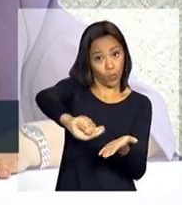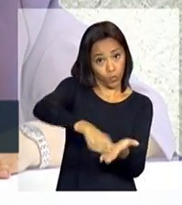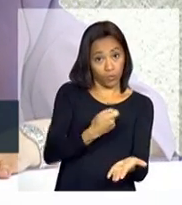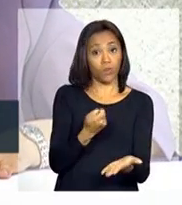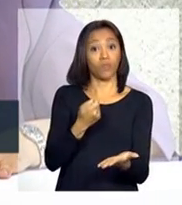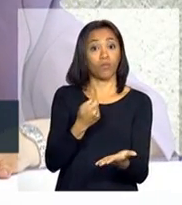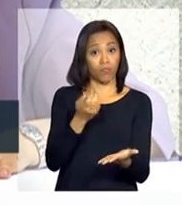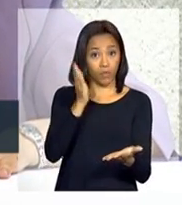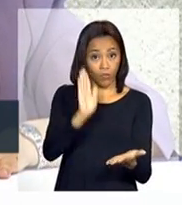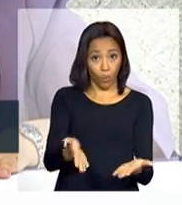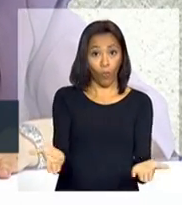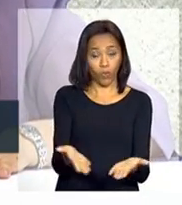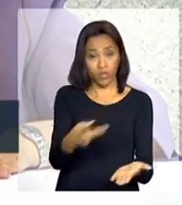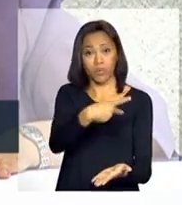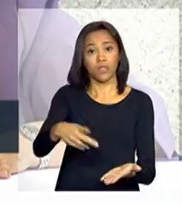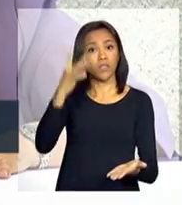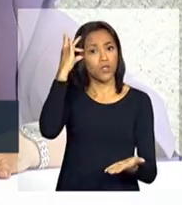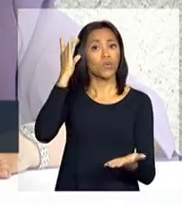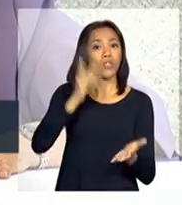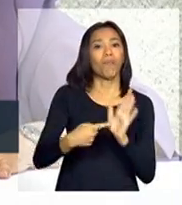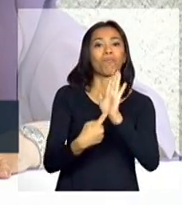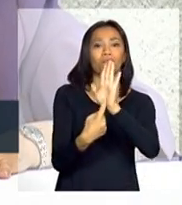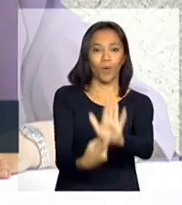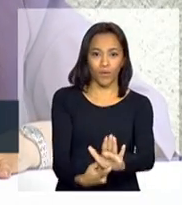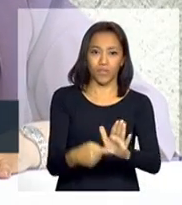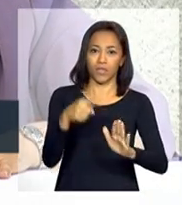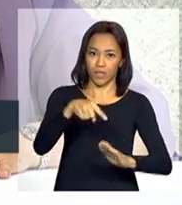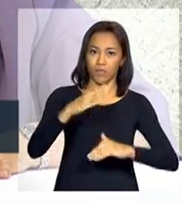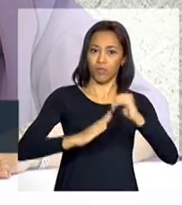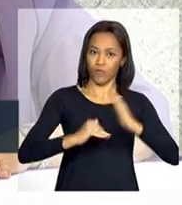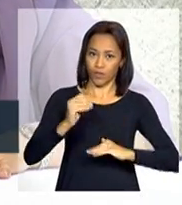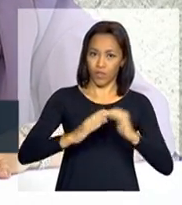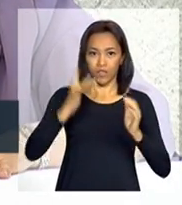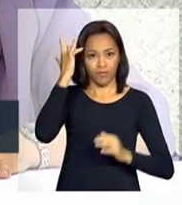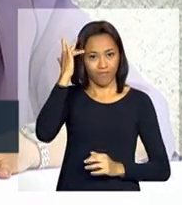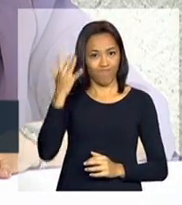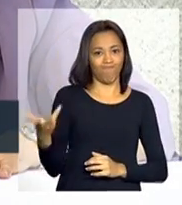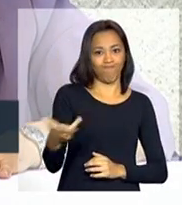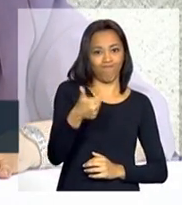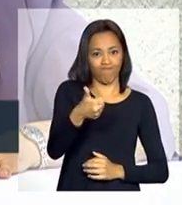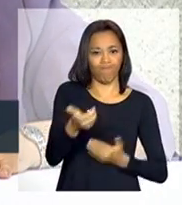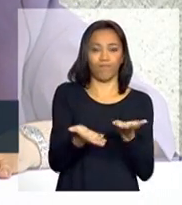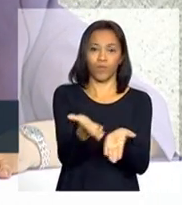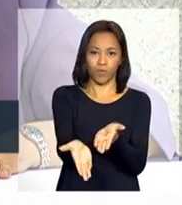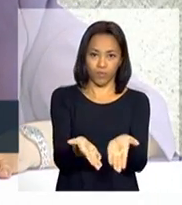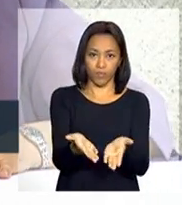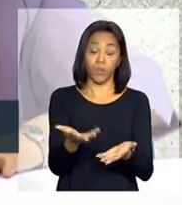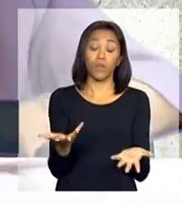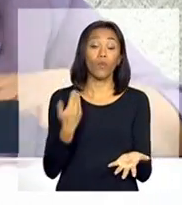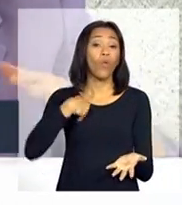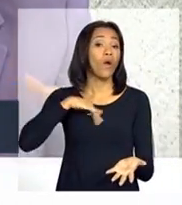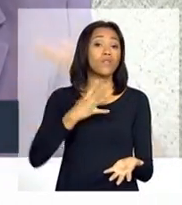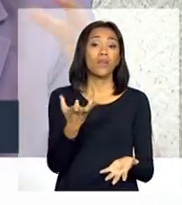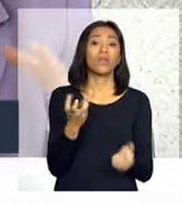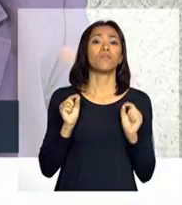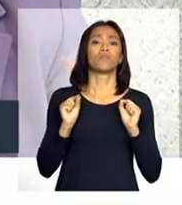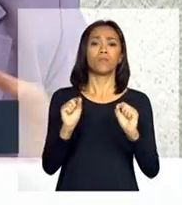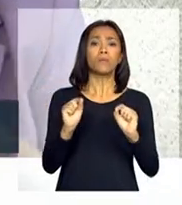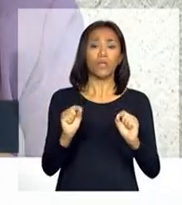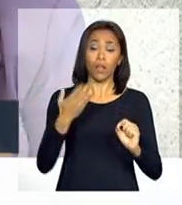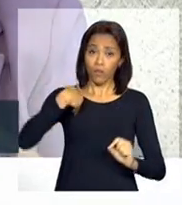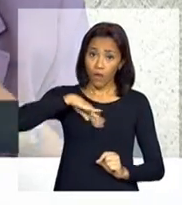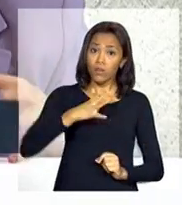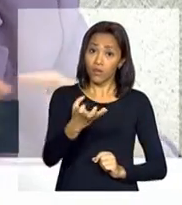presidenta assinou reflete. Agora, o que nós queremos? Nós queremos que as